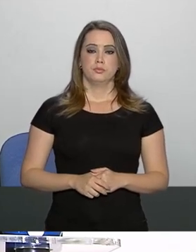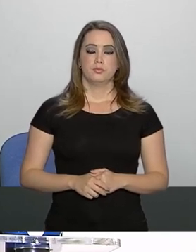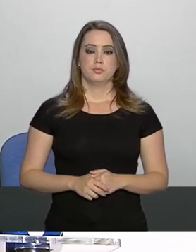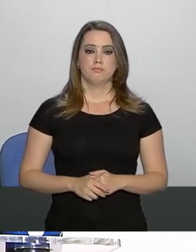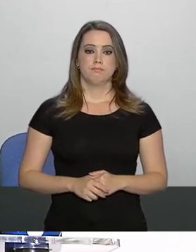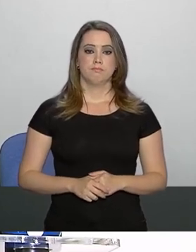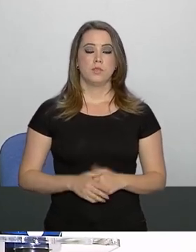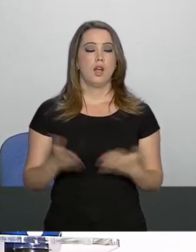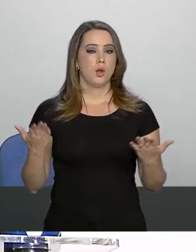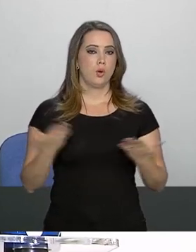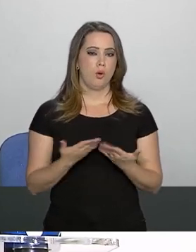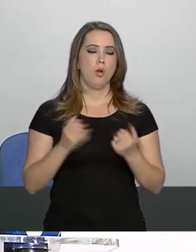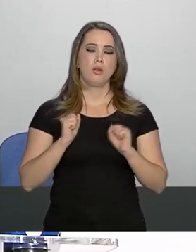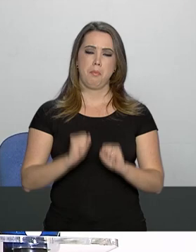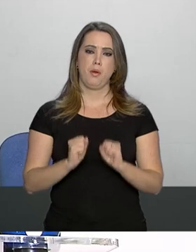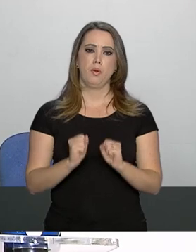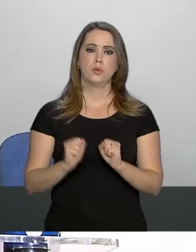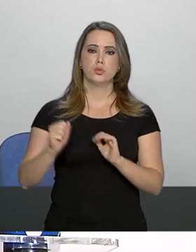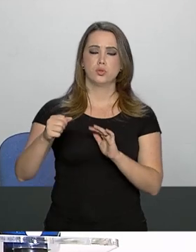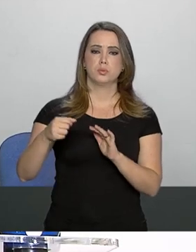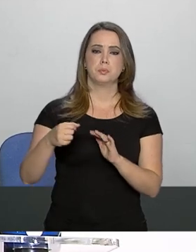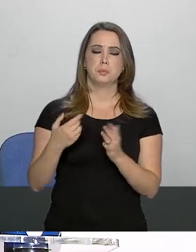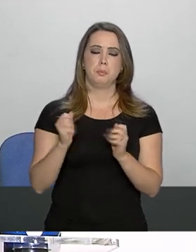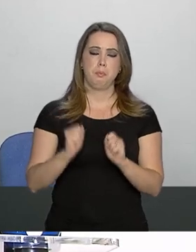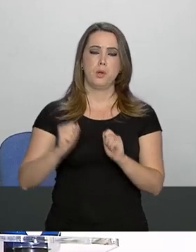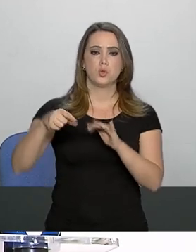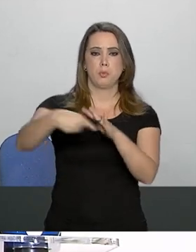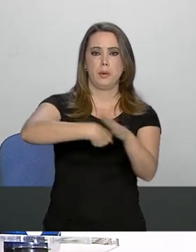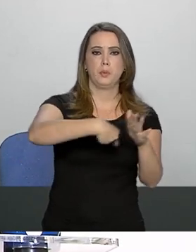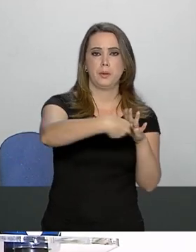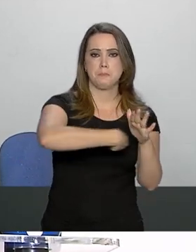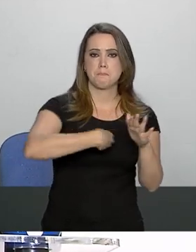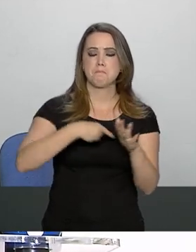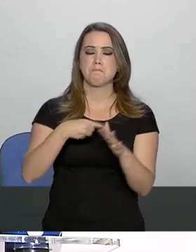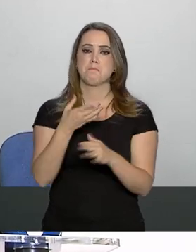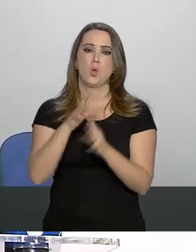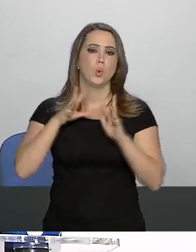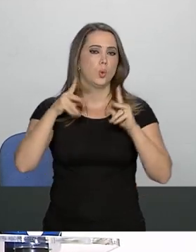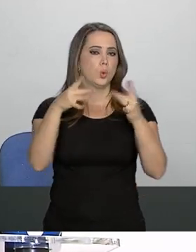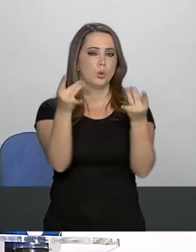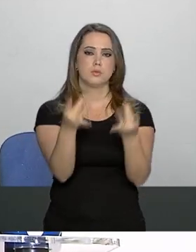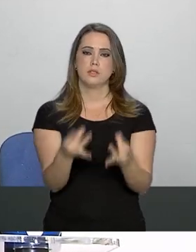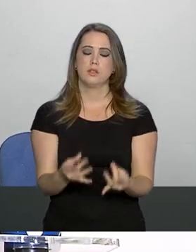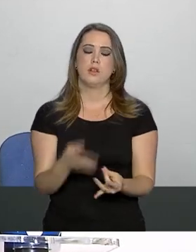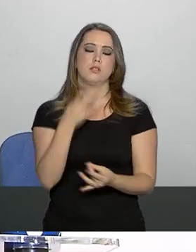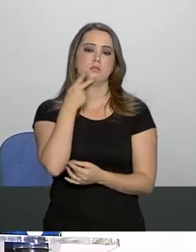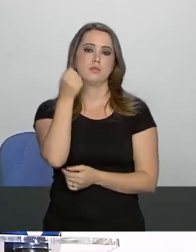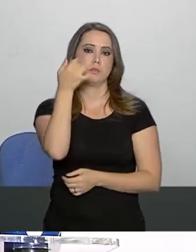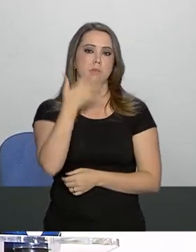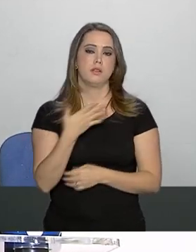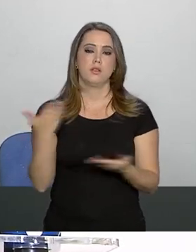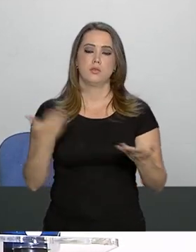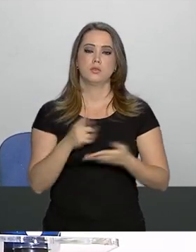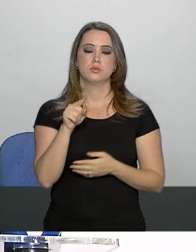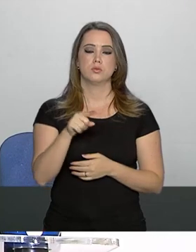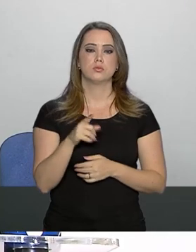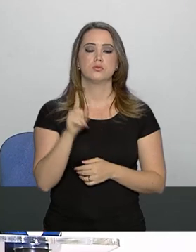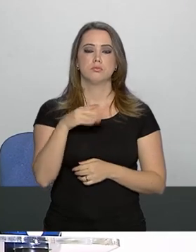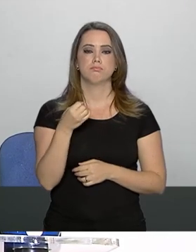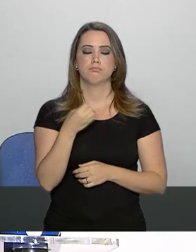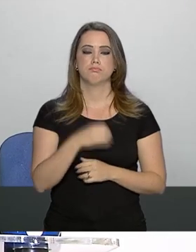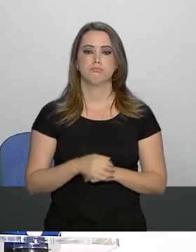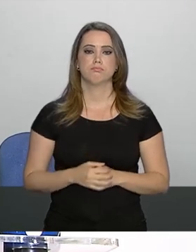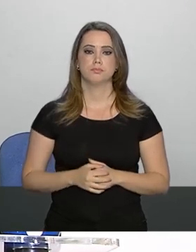Eu agora abro a possibilidade de perguntas sobre todos os pontos que lhes pareçam interessantes.